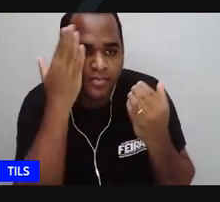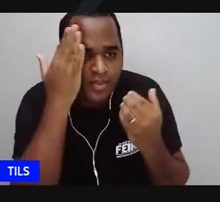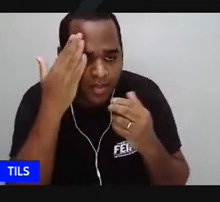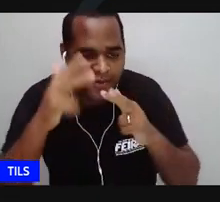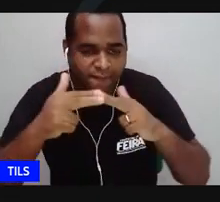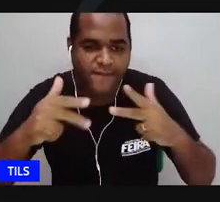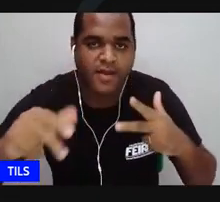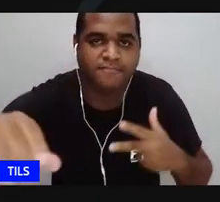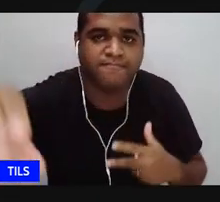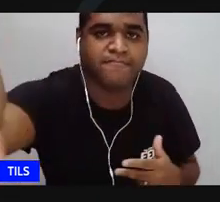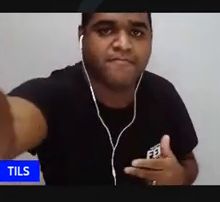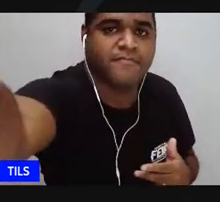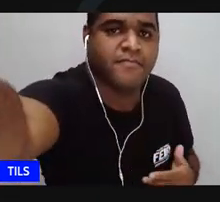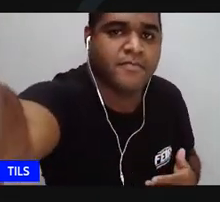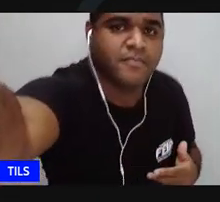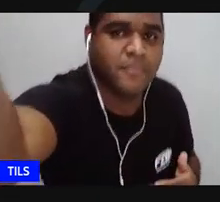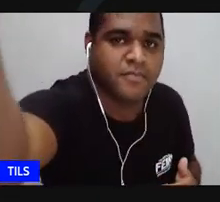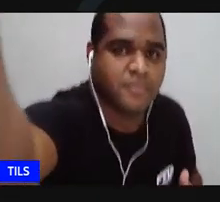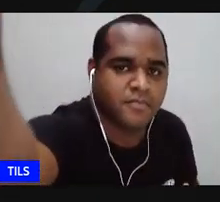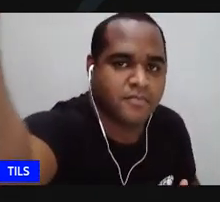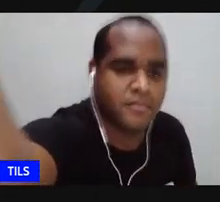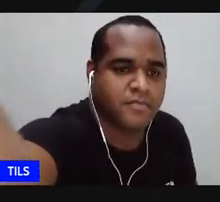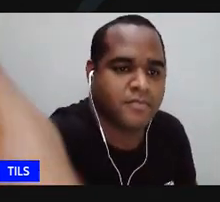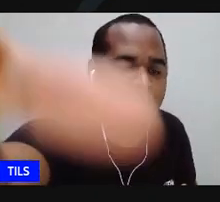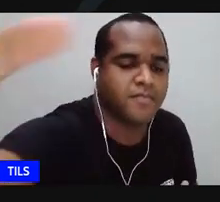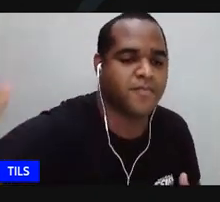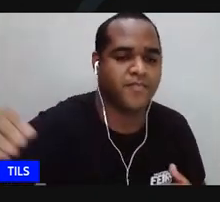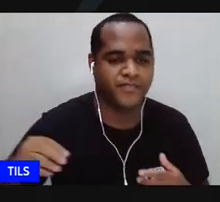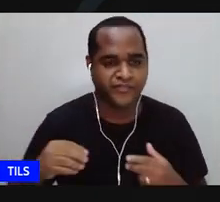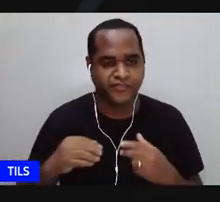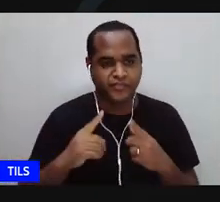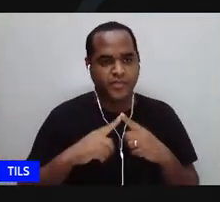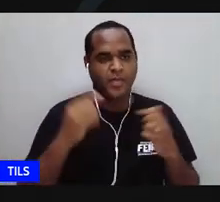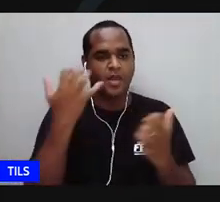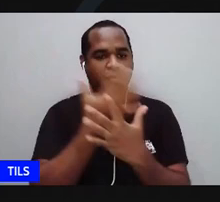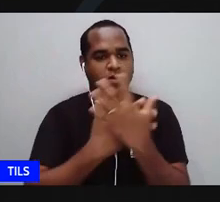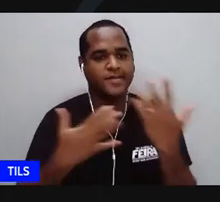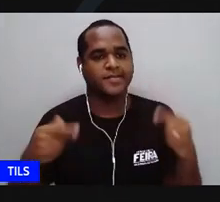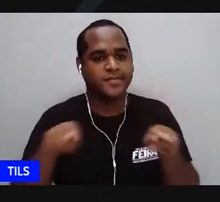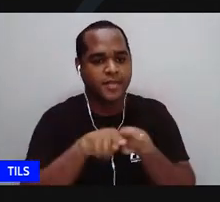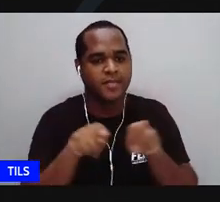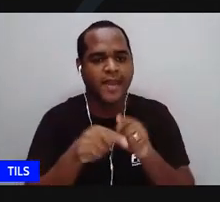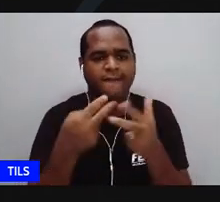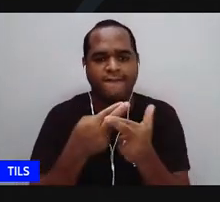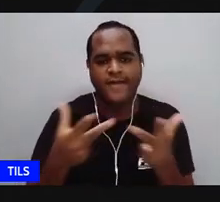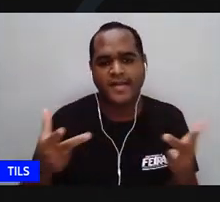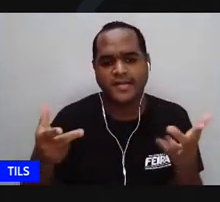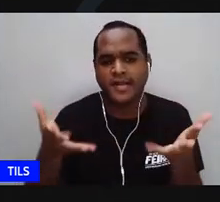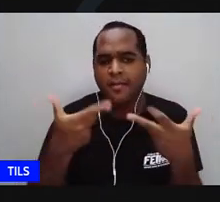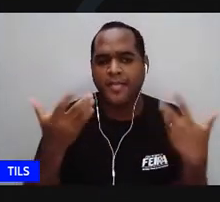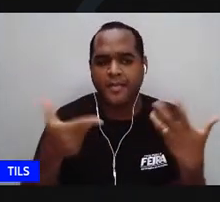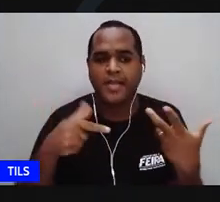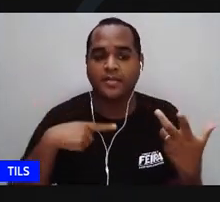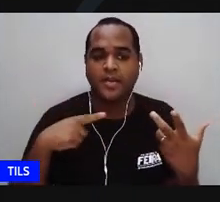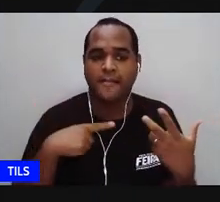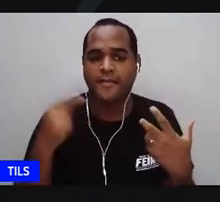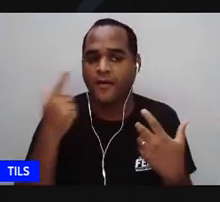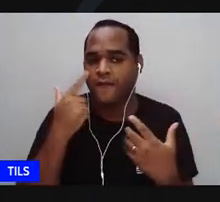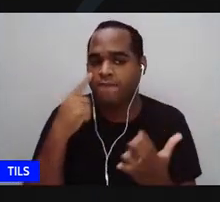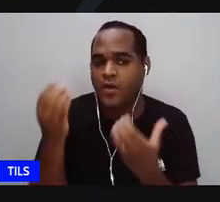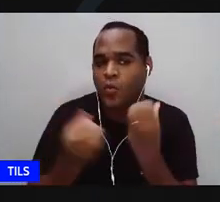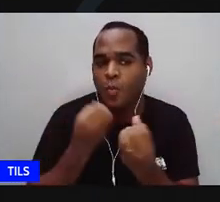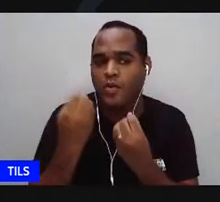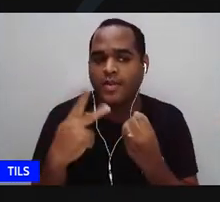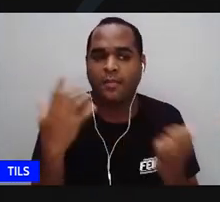ela lia ela escrevia ela cantava ela comprou ela era demais e ela era uma grande